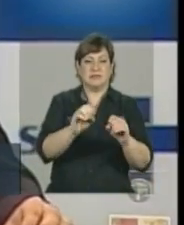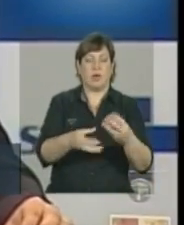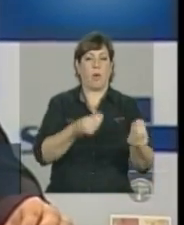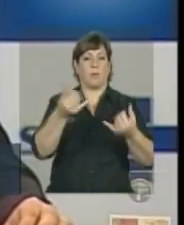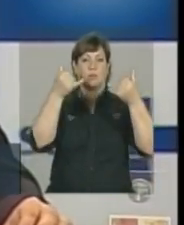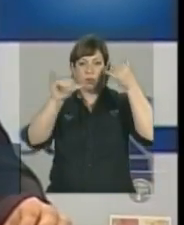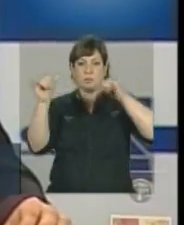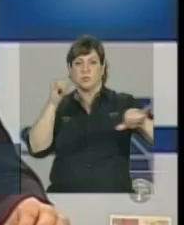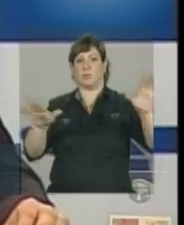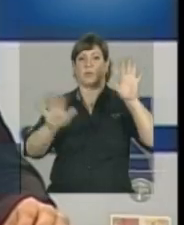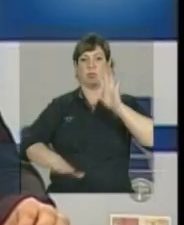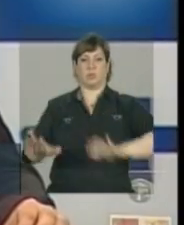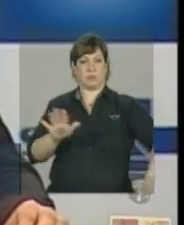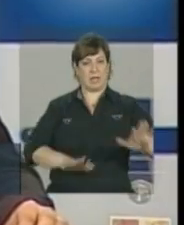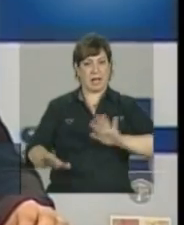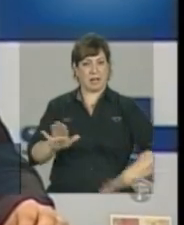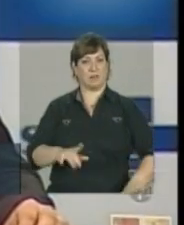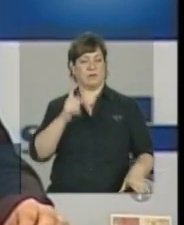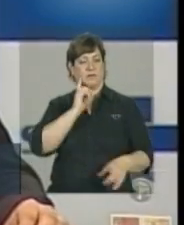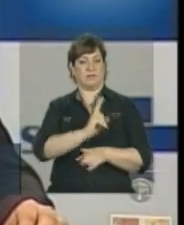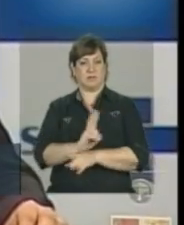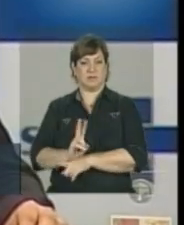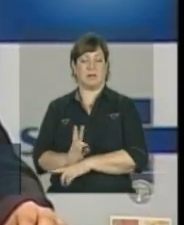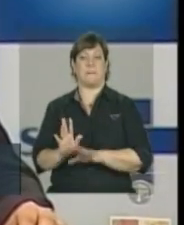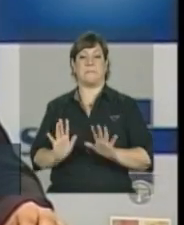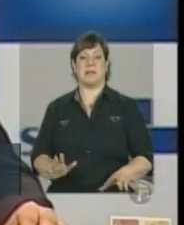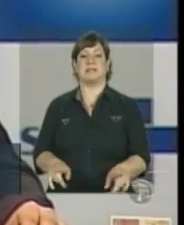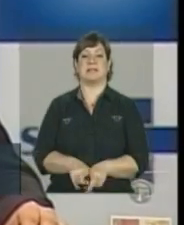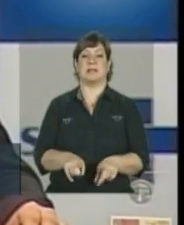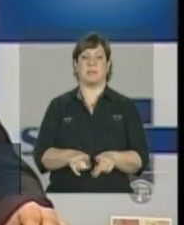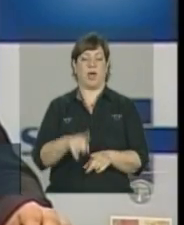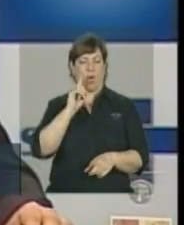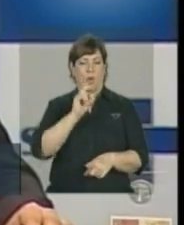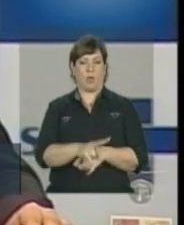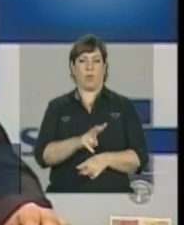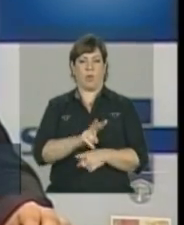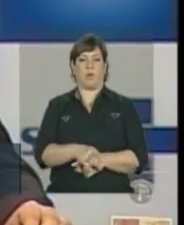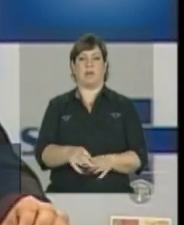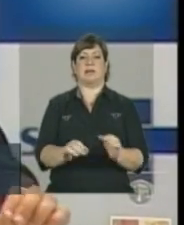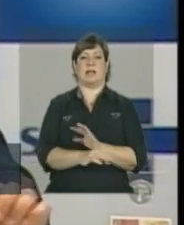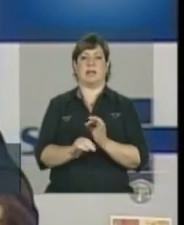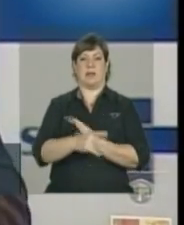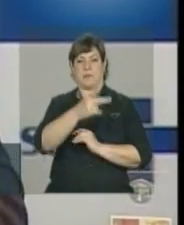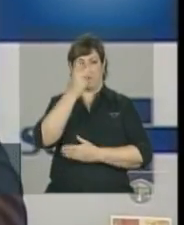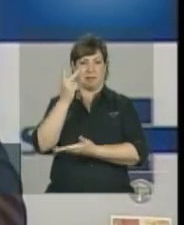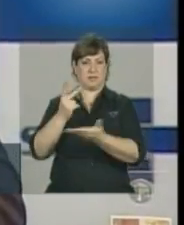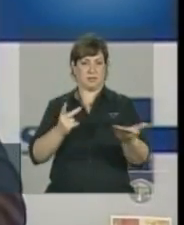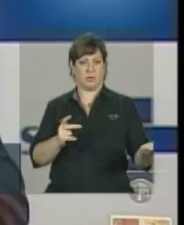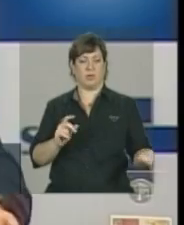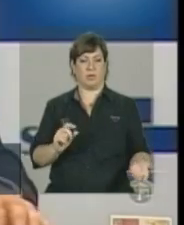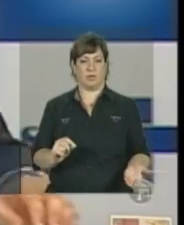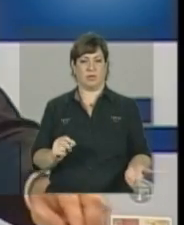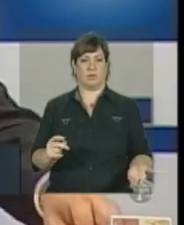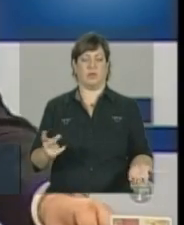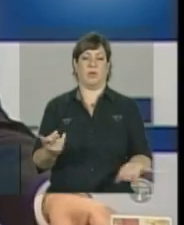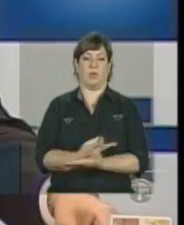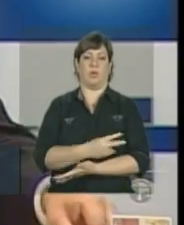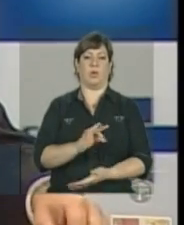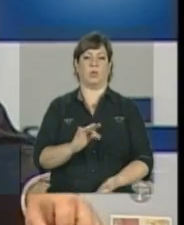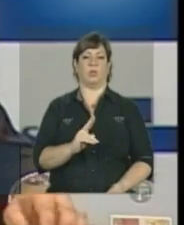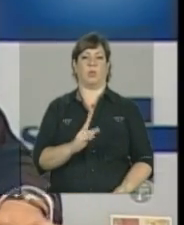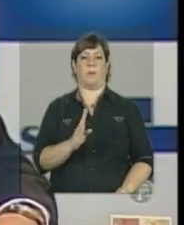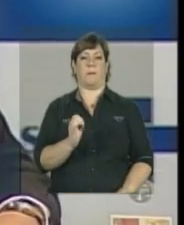prevenção, de vigilância, mas também do acompanhamento do tratamento das pessoas que estão com